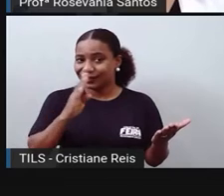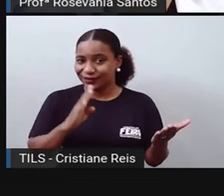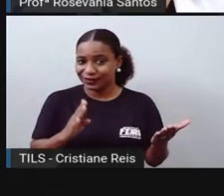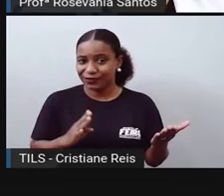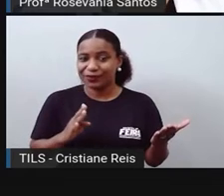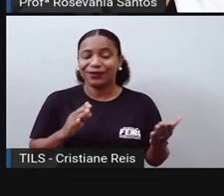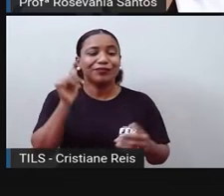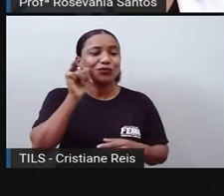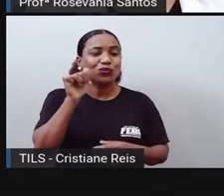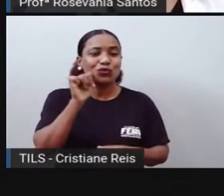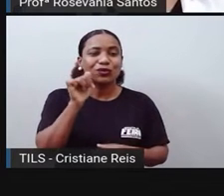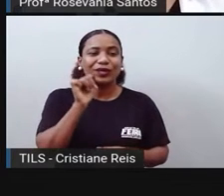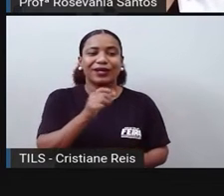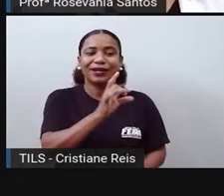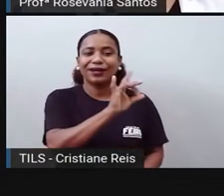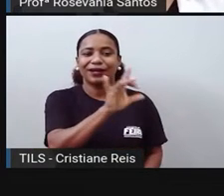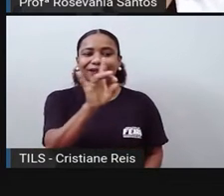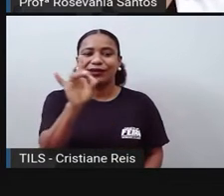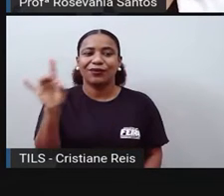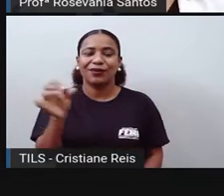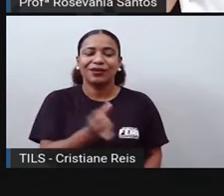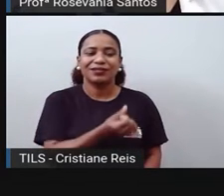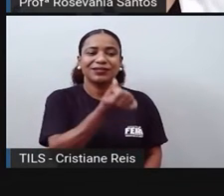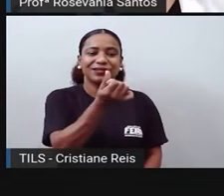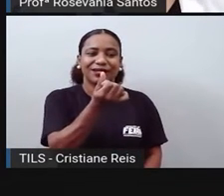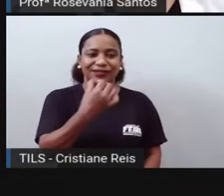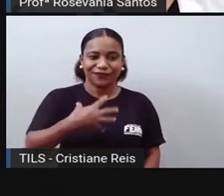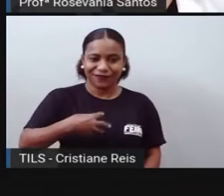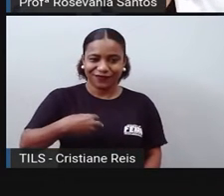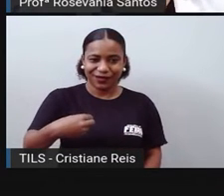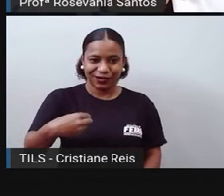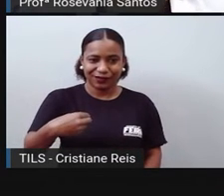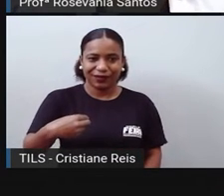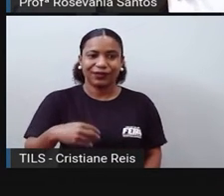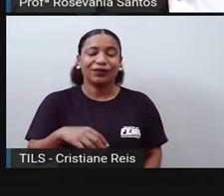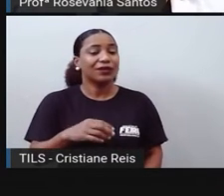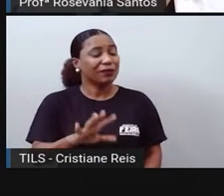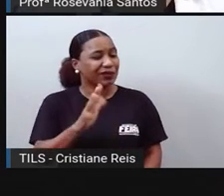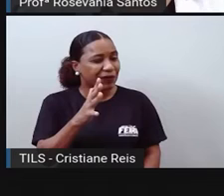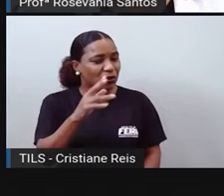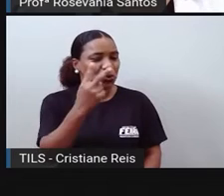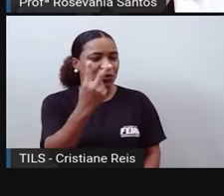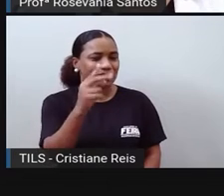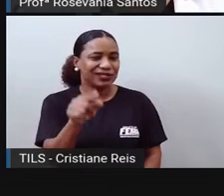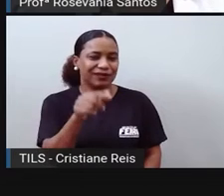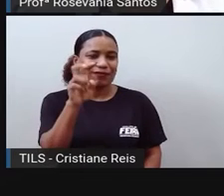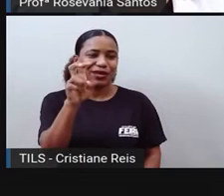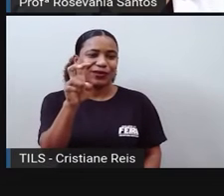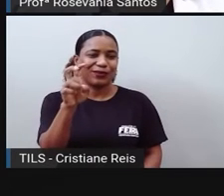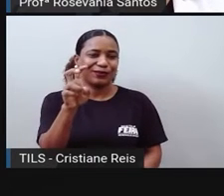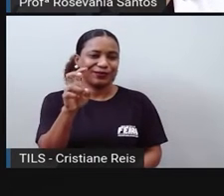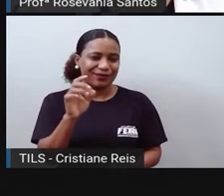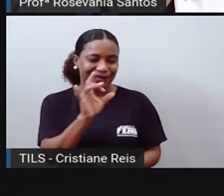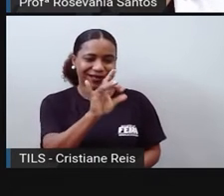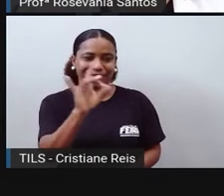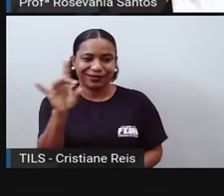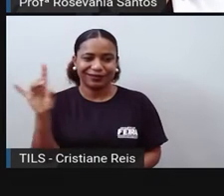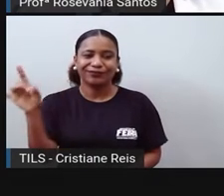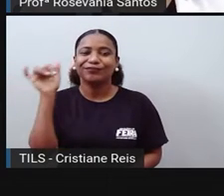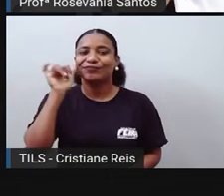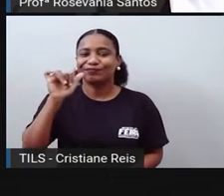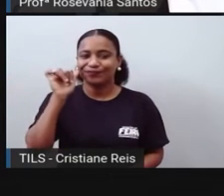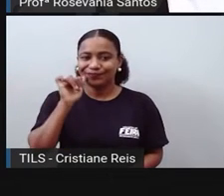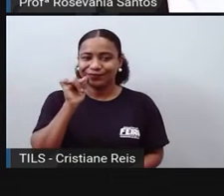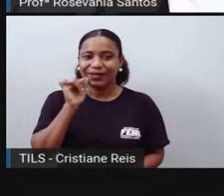por mulheres. Mas, hoje, a gente tá aí nessa faixa dos dois e meio. Bom, agora que eu já sei que natalidade é nascimento,